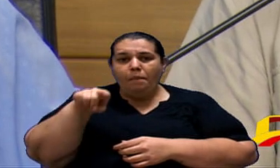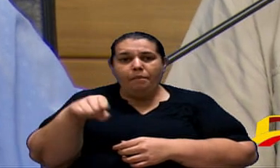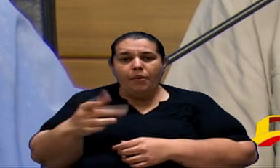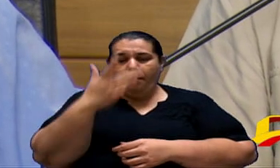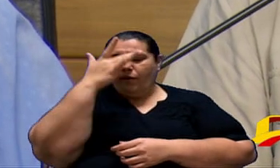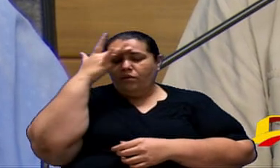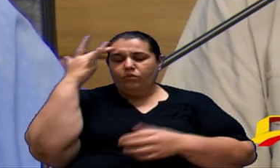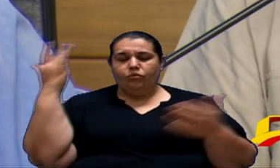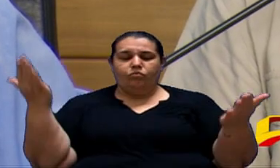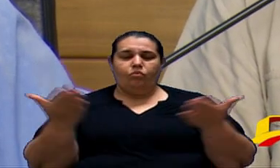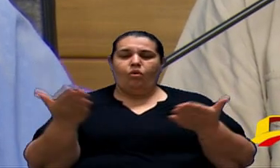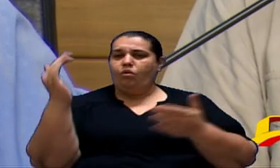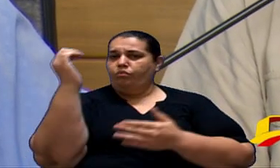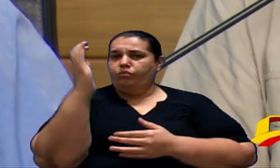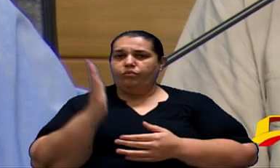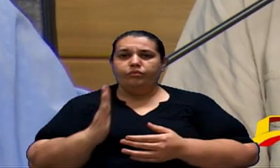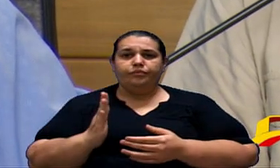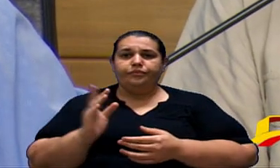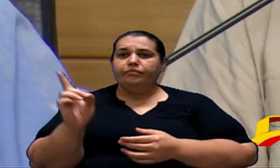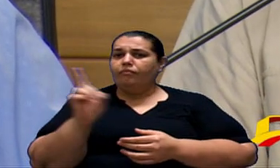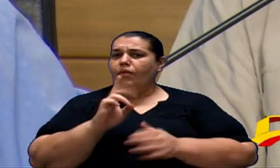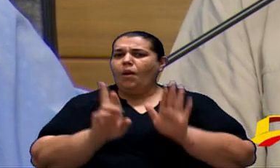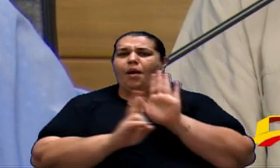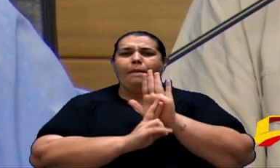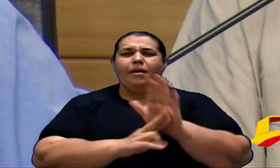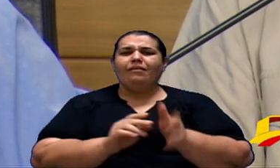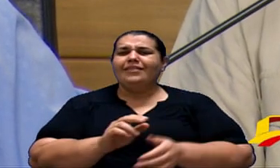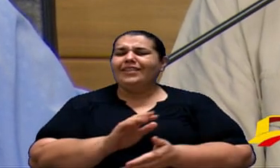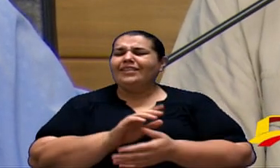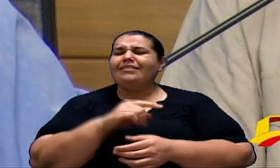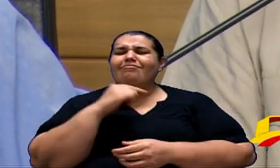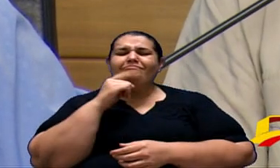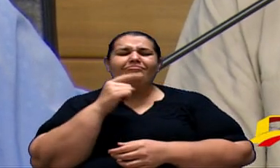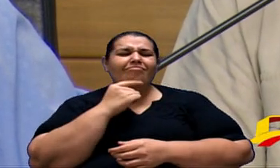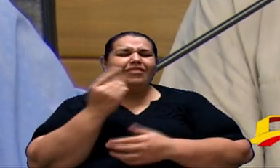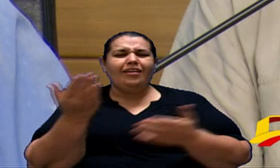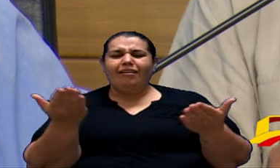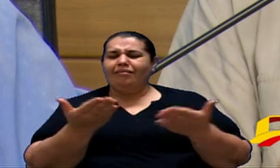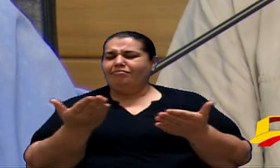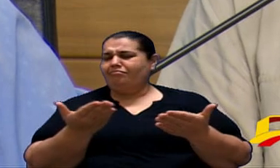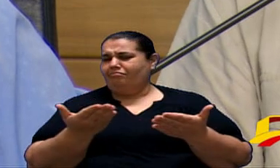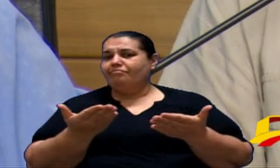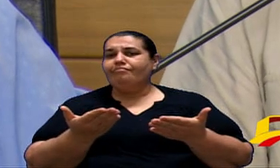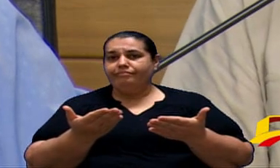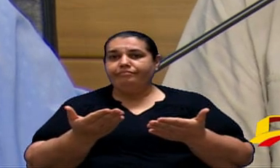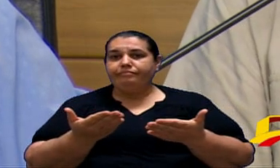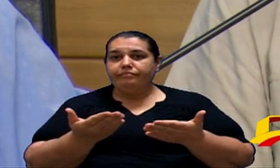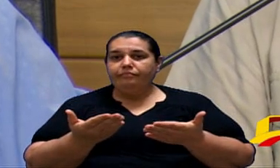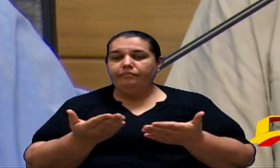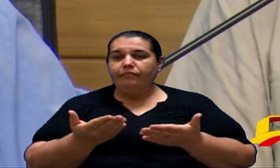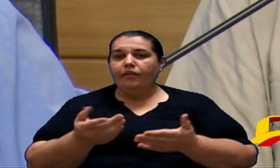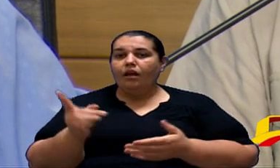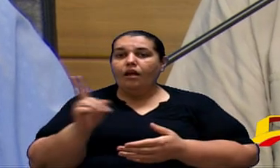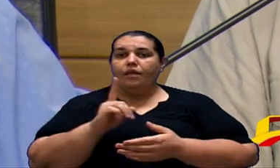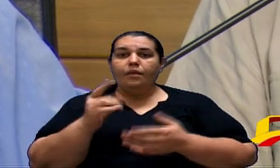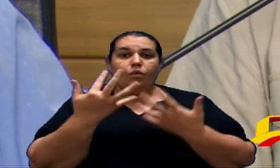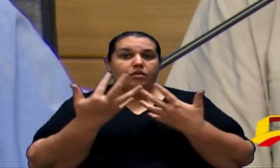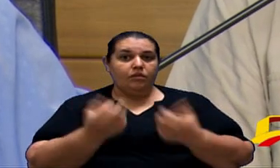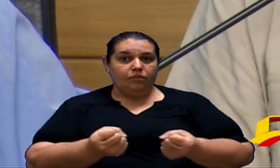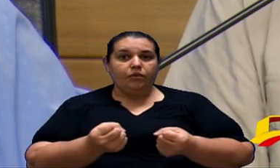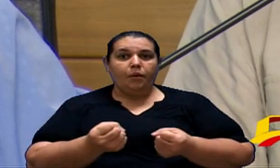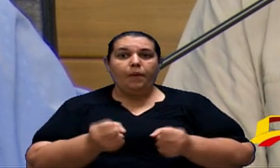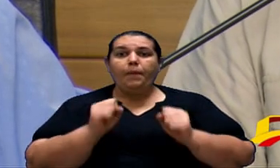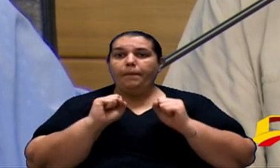frentistas hoje no Brasil esse cara não representa ninguém então nós precisamos fechar uma corrente contra isso e pode